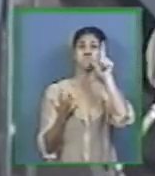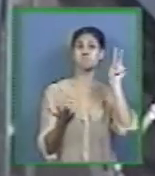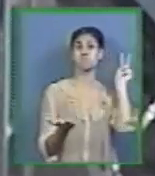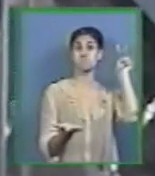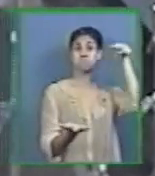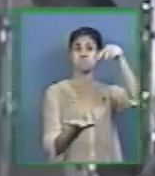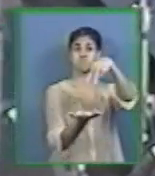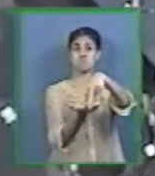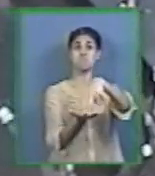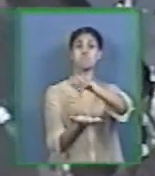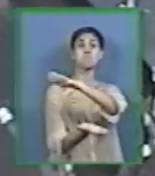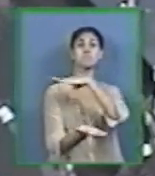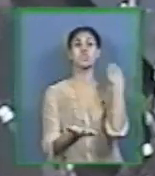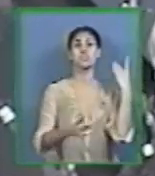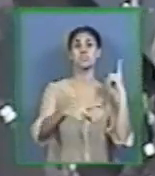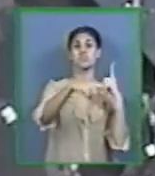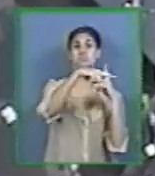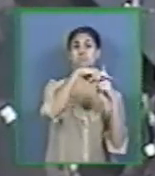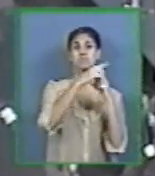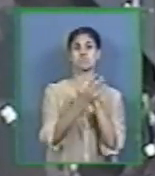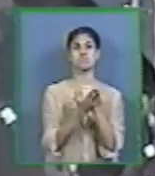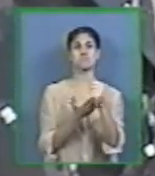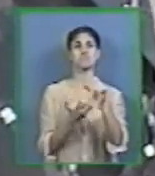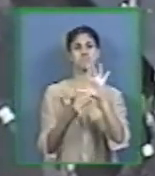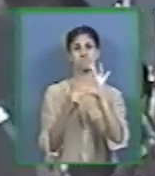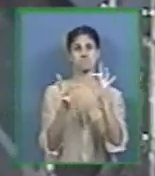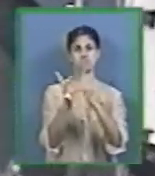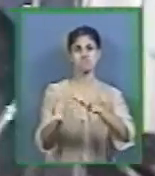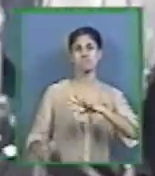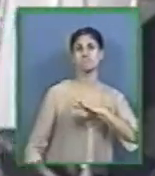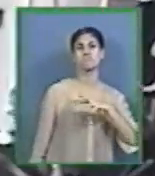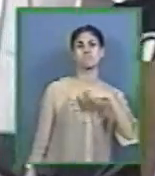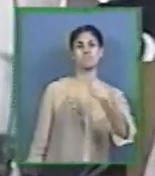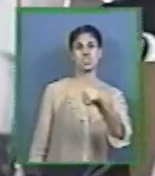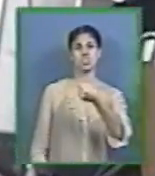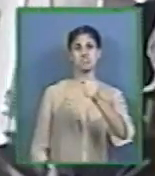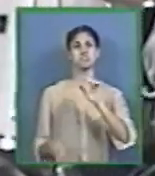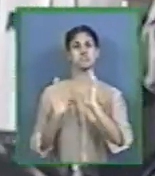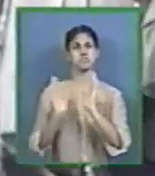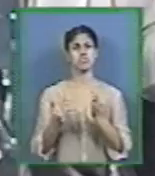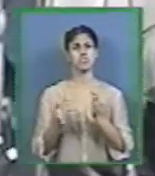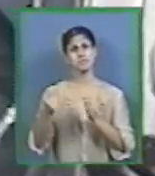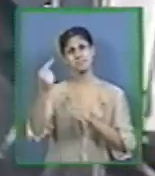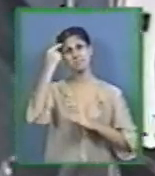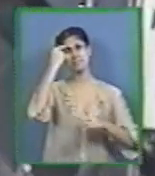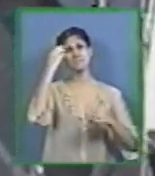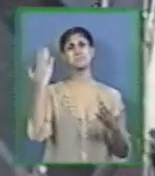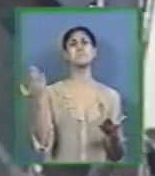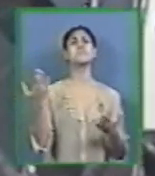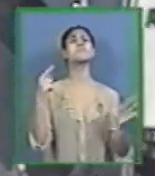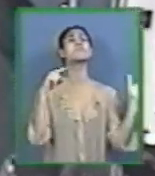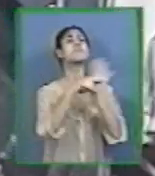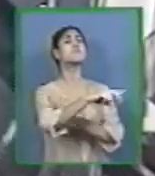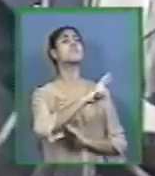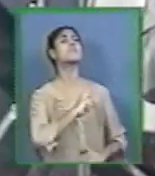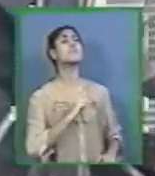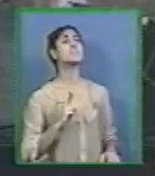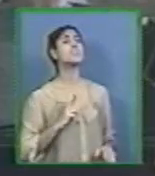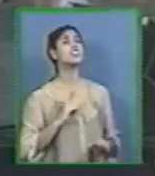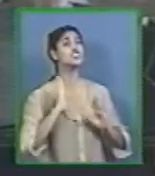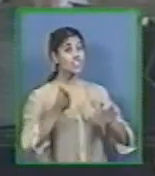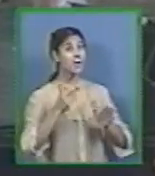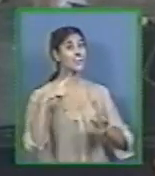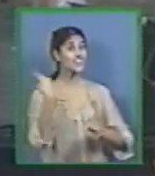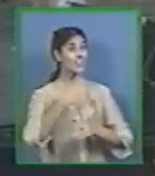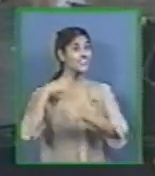Ele veio e pagou o preço E missionário Soares Esta autoridade foi restituída?